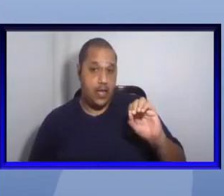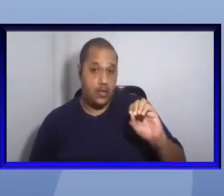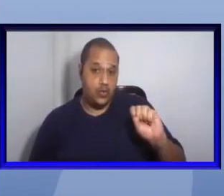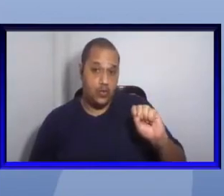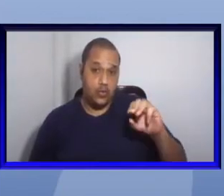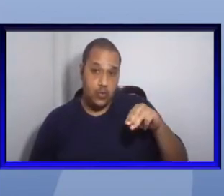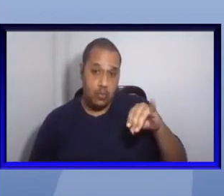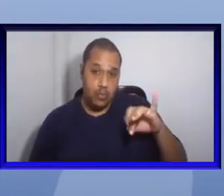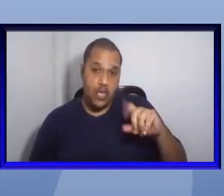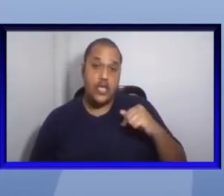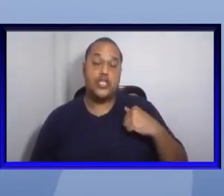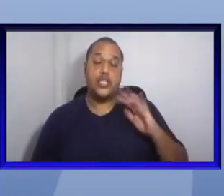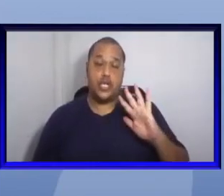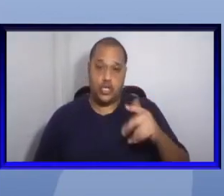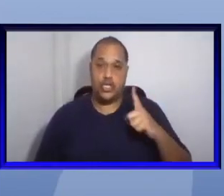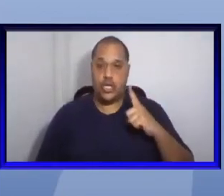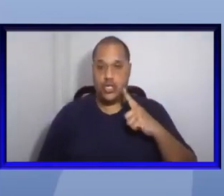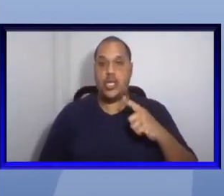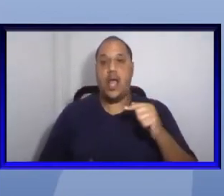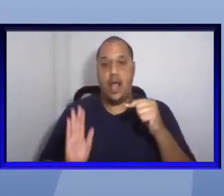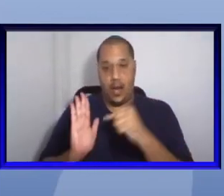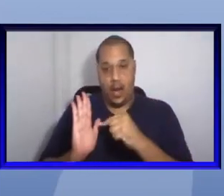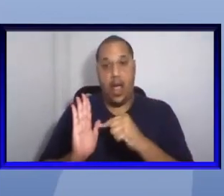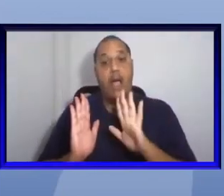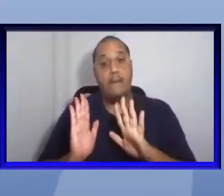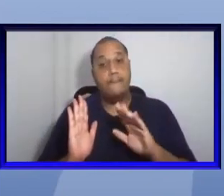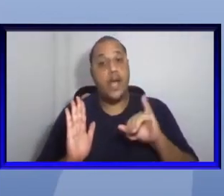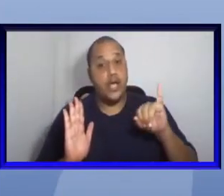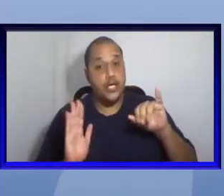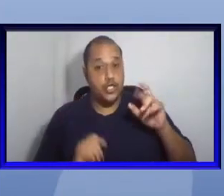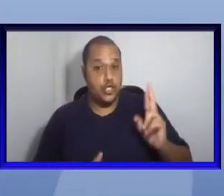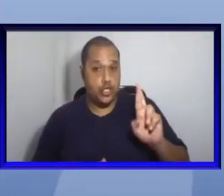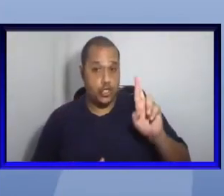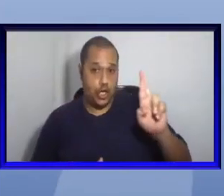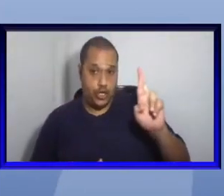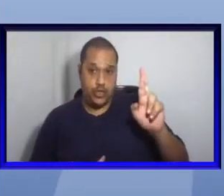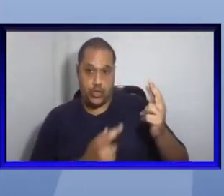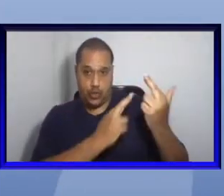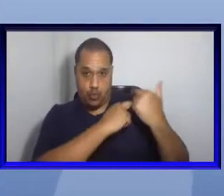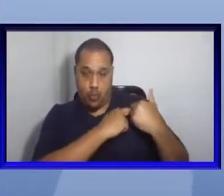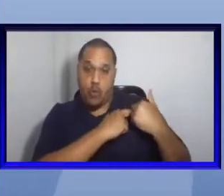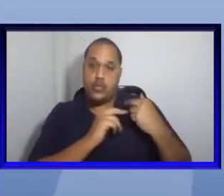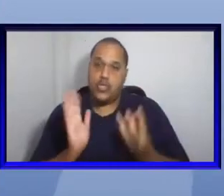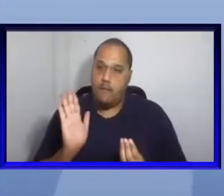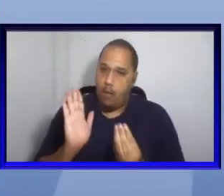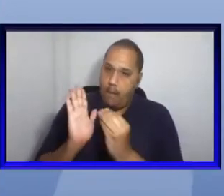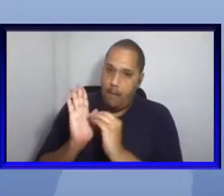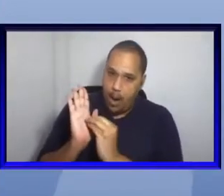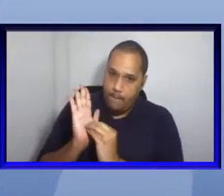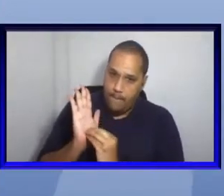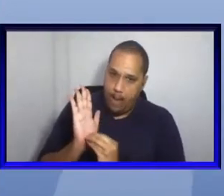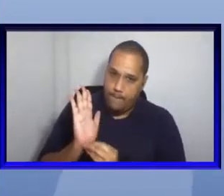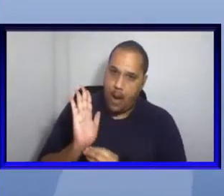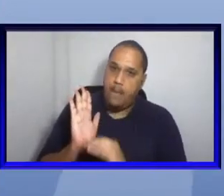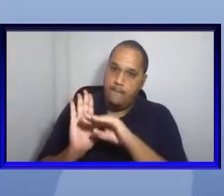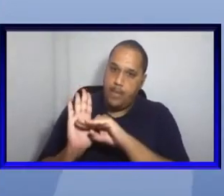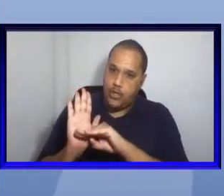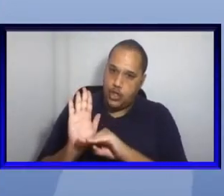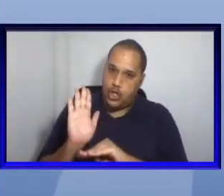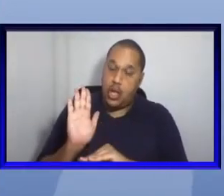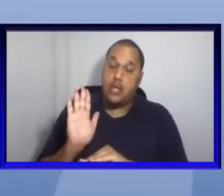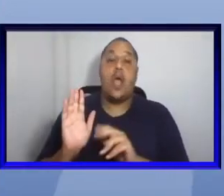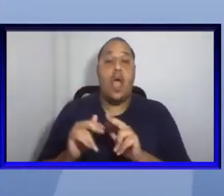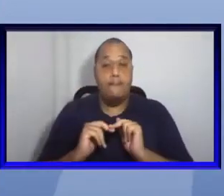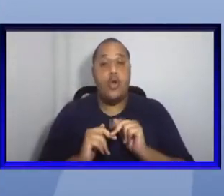responsável por alimentar as informações no catálogo vai dizer vai anotar que